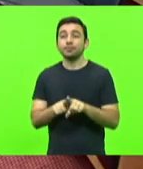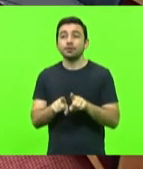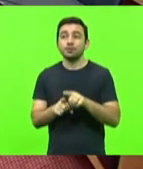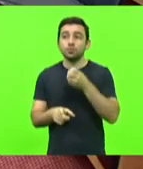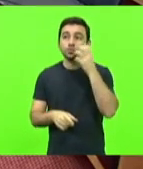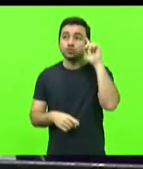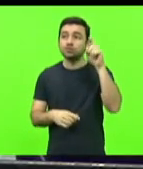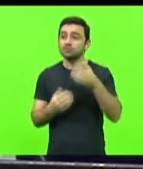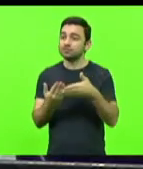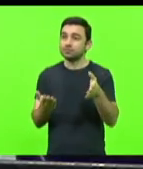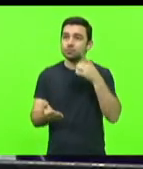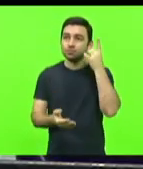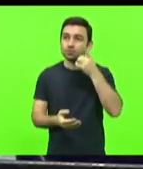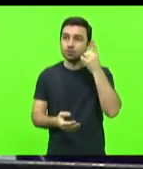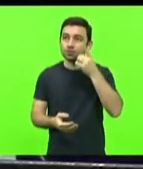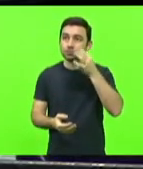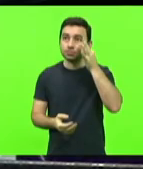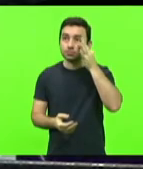acompanham aqui nessa casa.